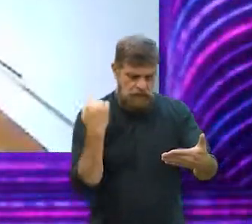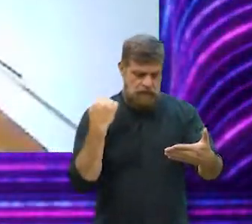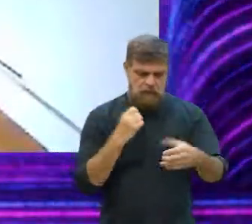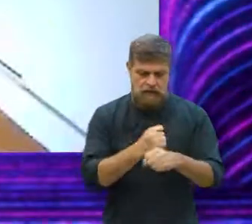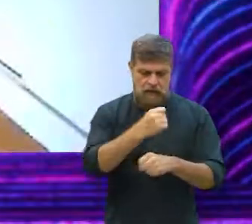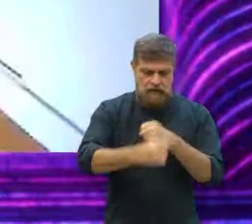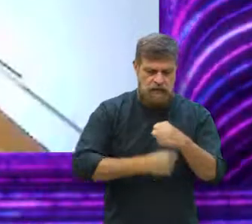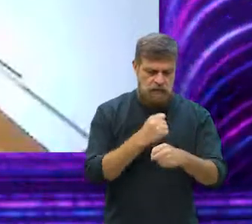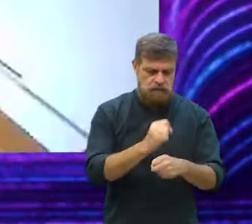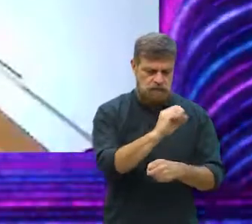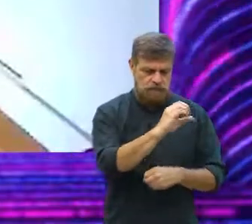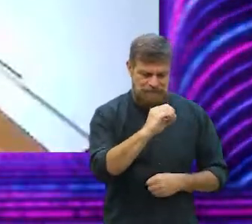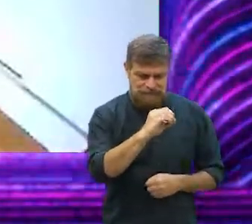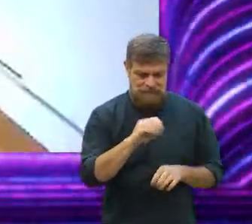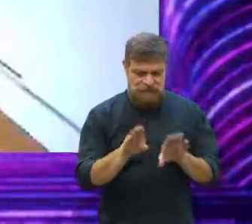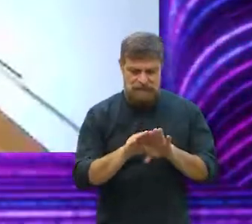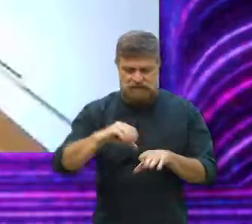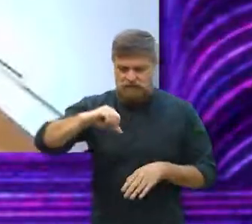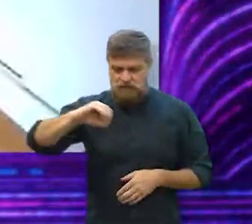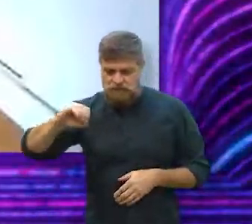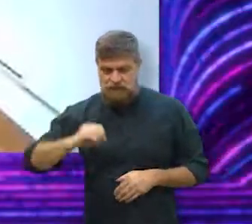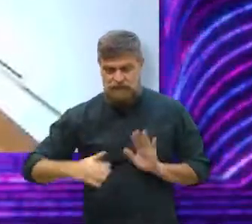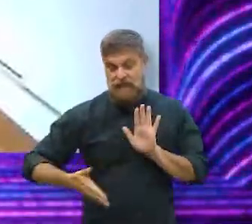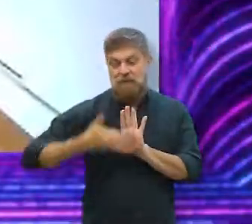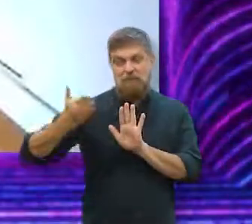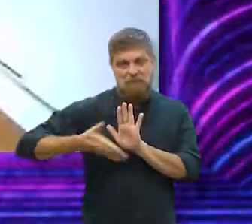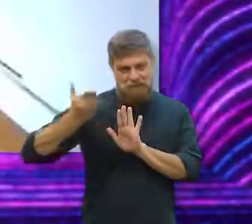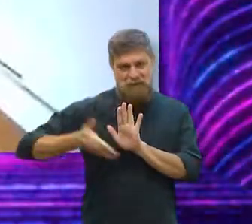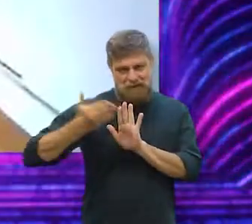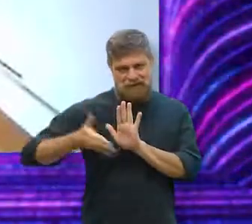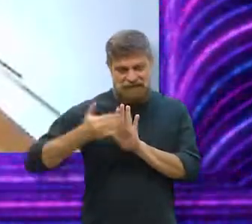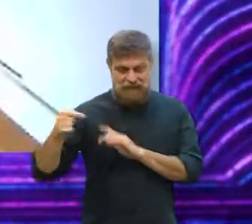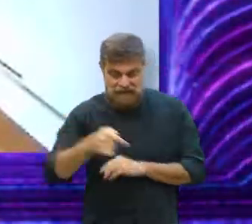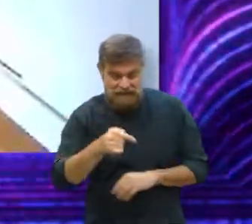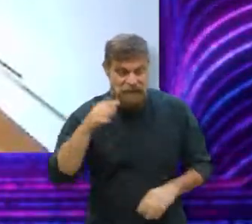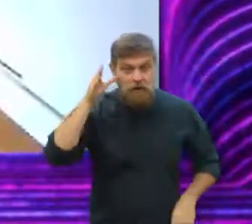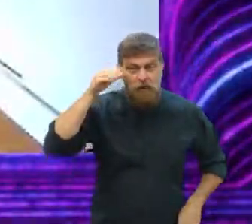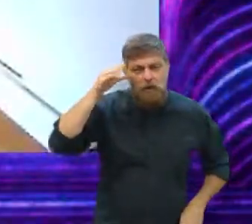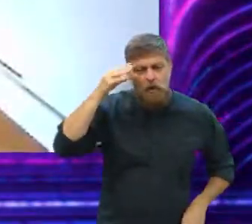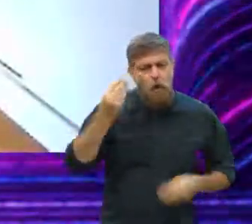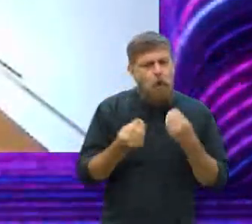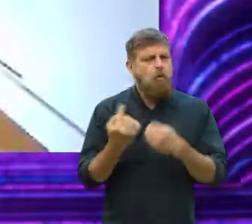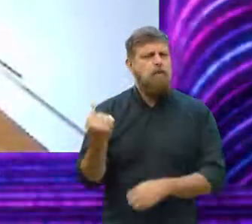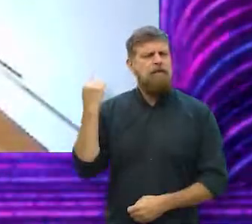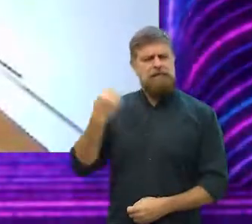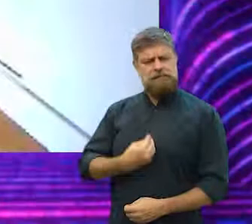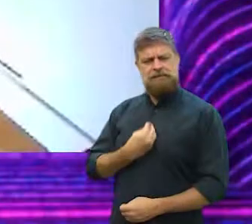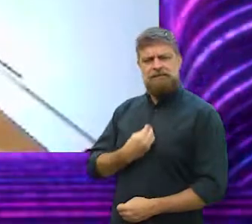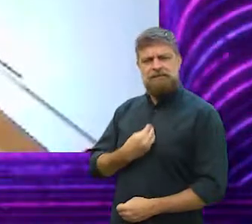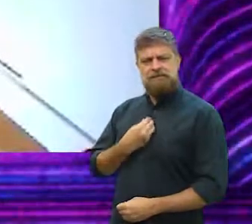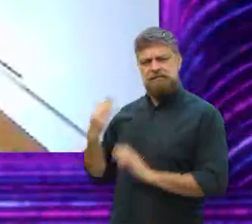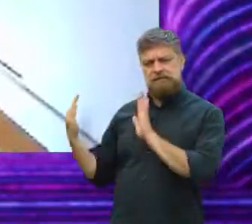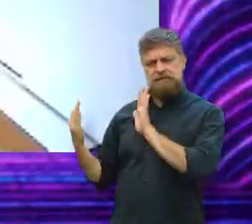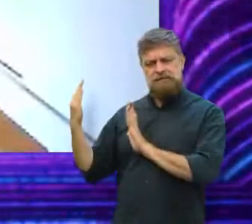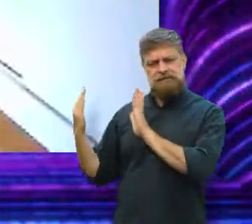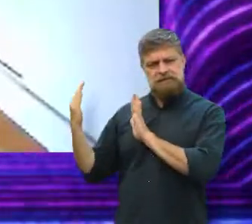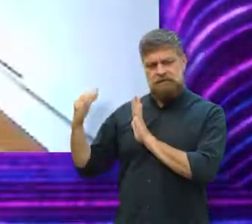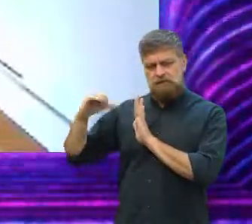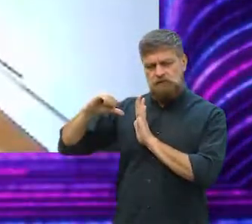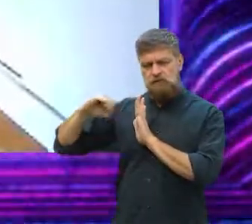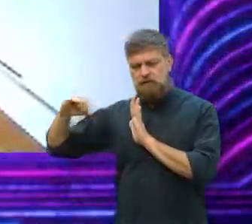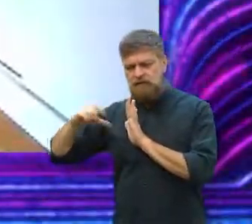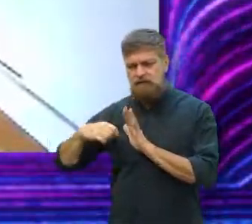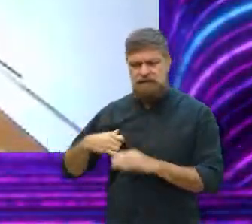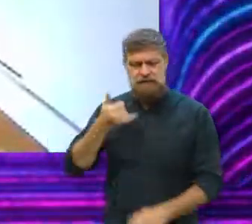anos 80 e 90, especialmente os 90, agora estão meio na moda, sabe? Eu acho que eles podem ter curiosidade a respeito de como era viver nesse tempo em